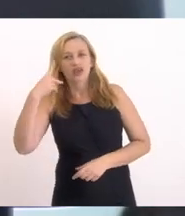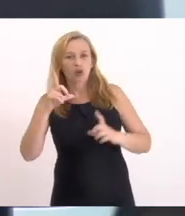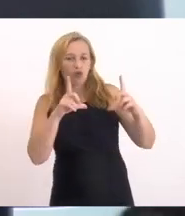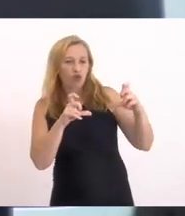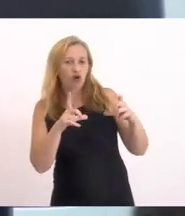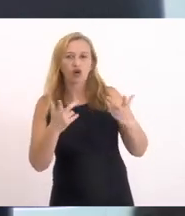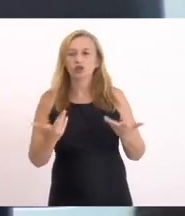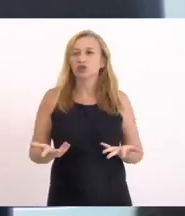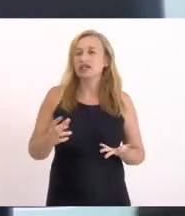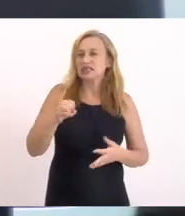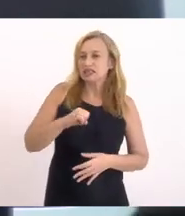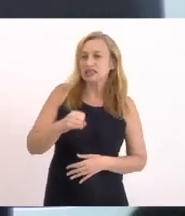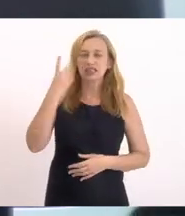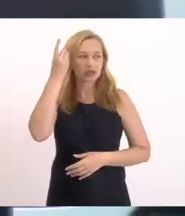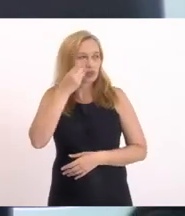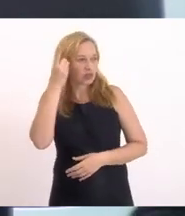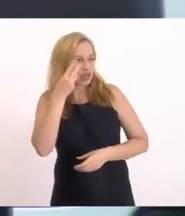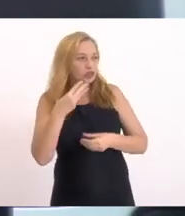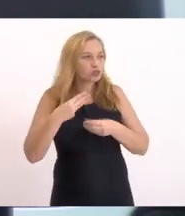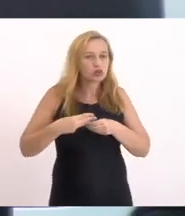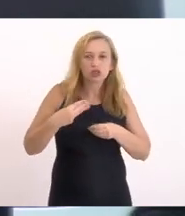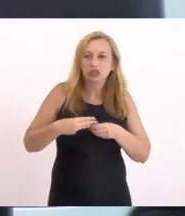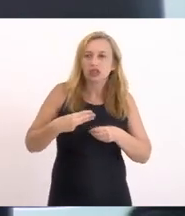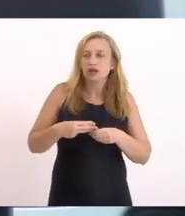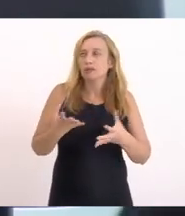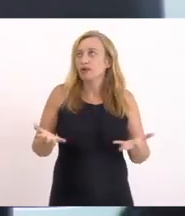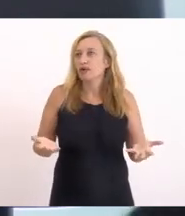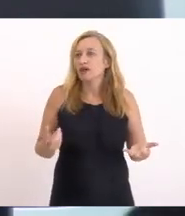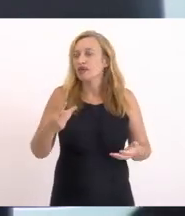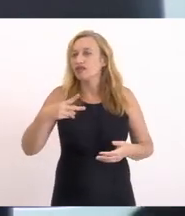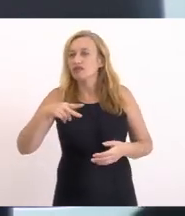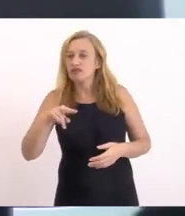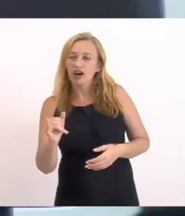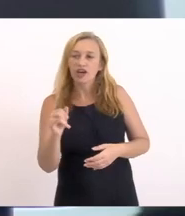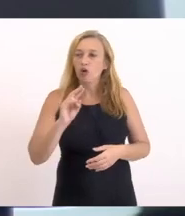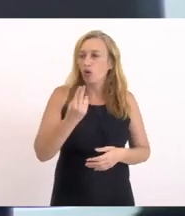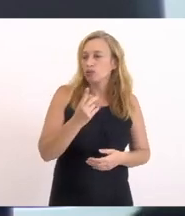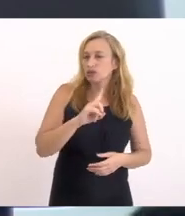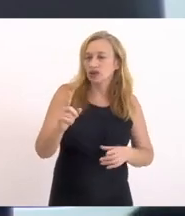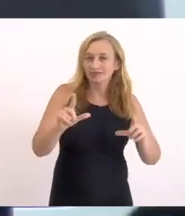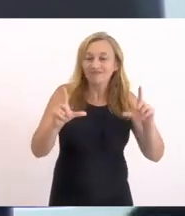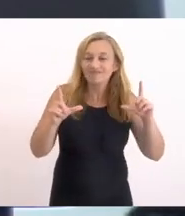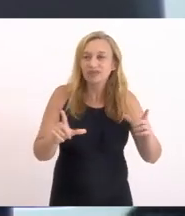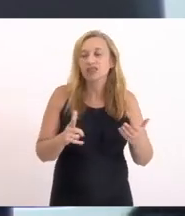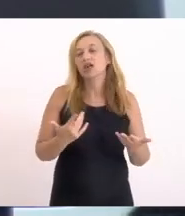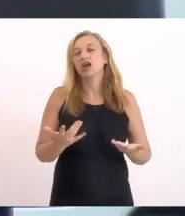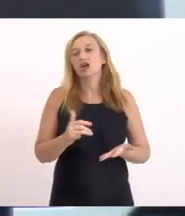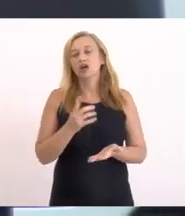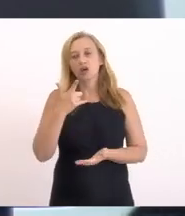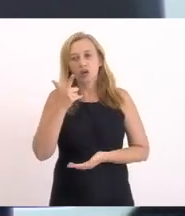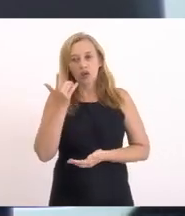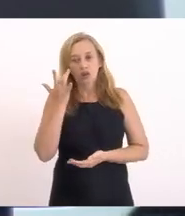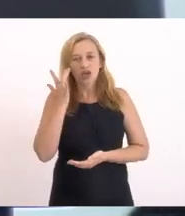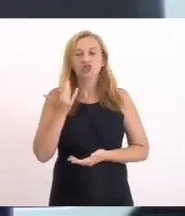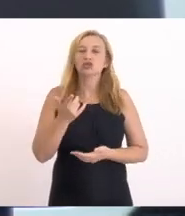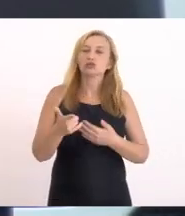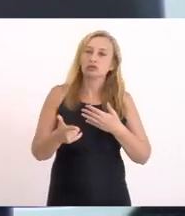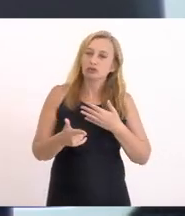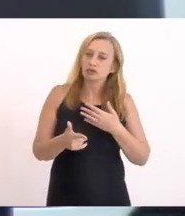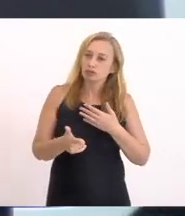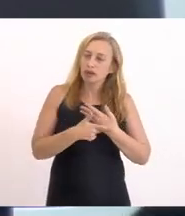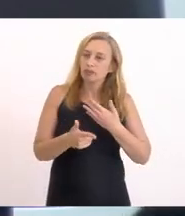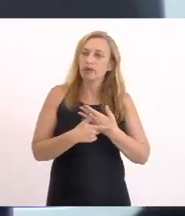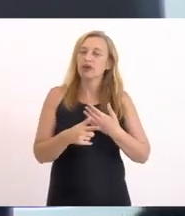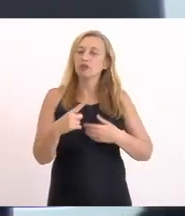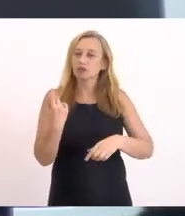Se deputado Do município Vai ou não Aparecer Eu acho que A gente tem que fazer O nosso papel Acho que O fundamental